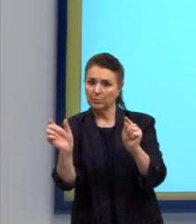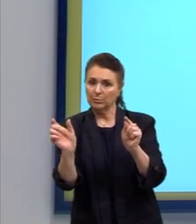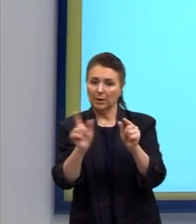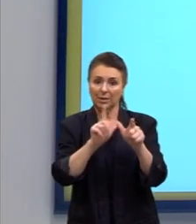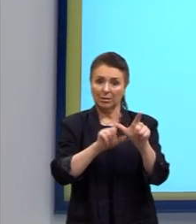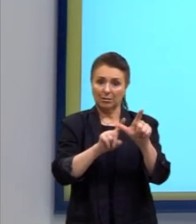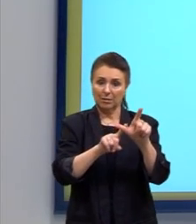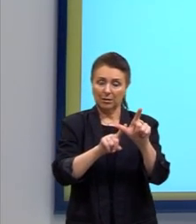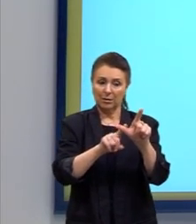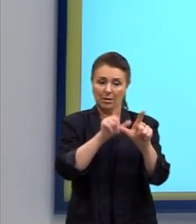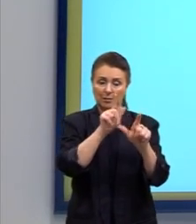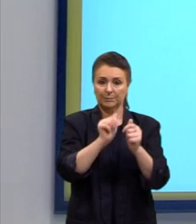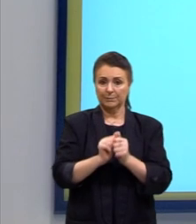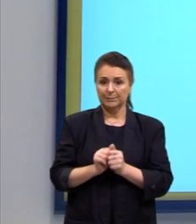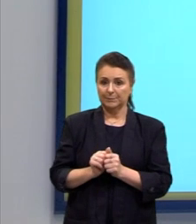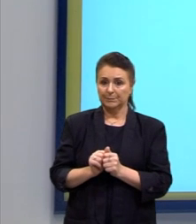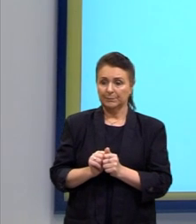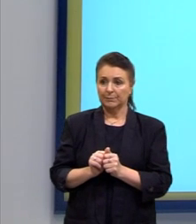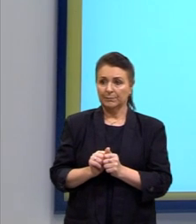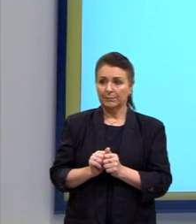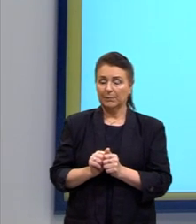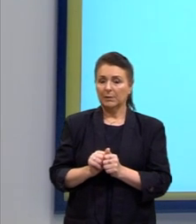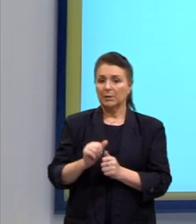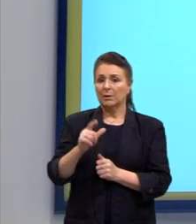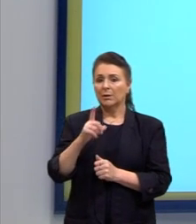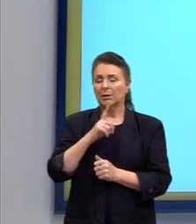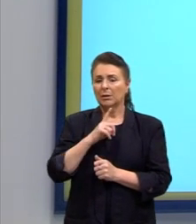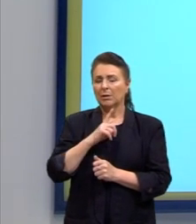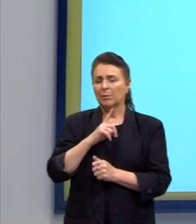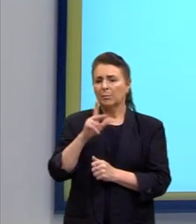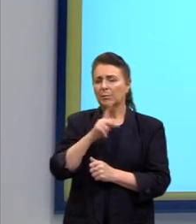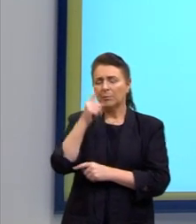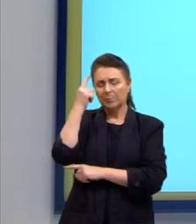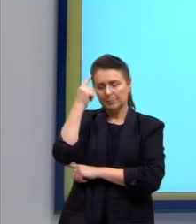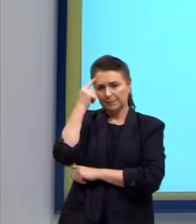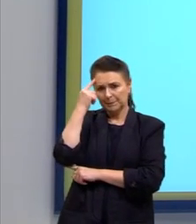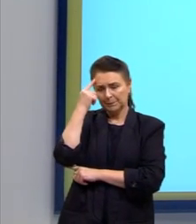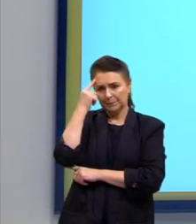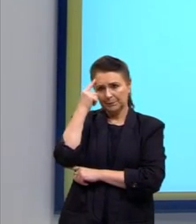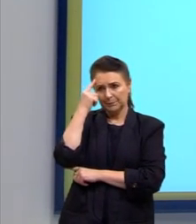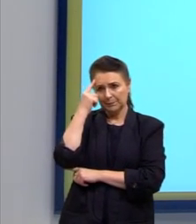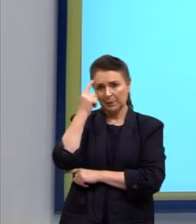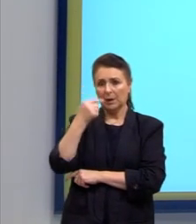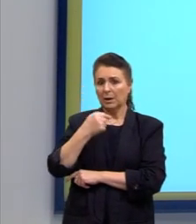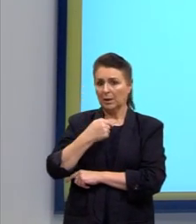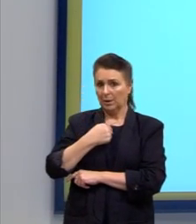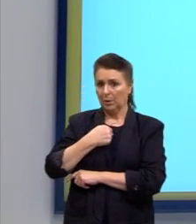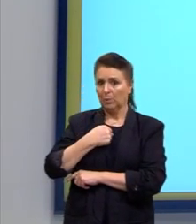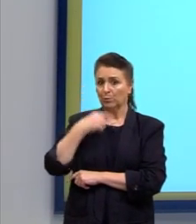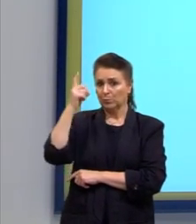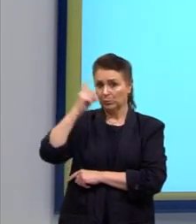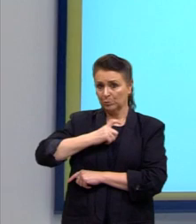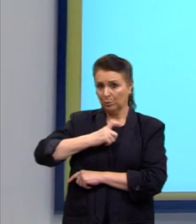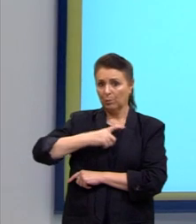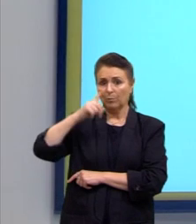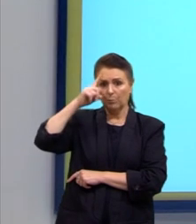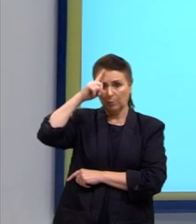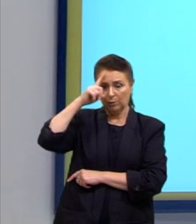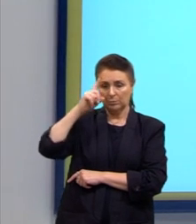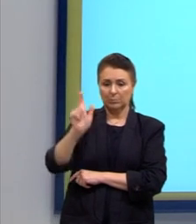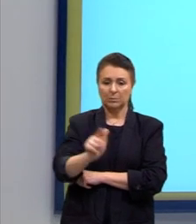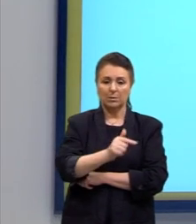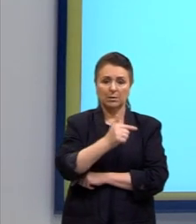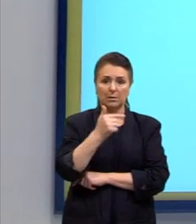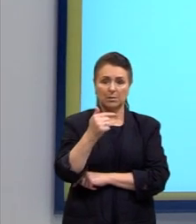simplificar. E aí, eu pensei no seguinte. A Ian Potter tem sete letras, certo?